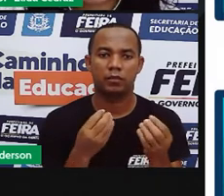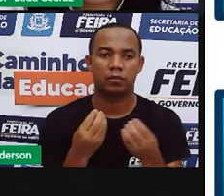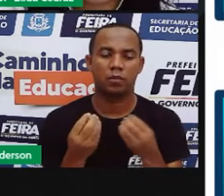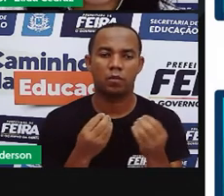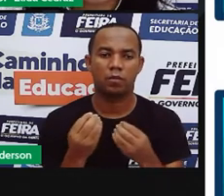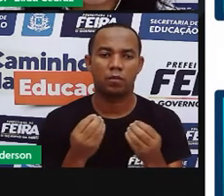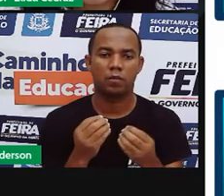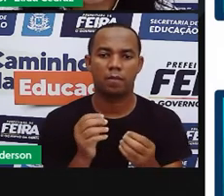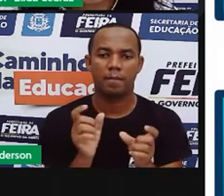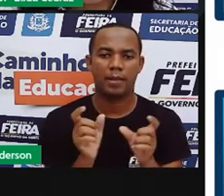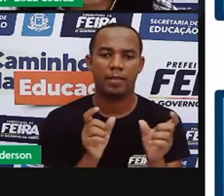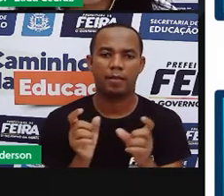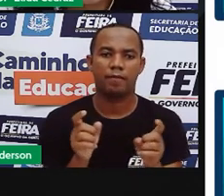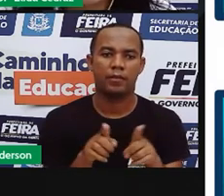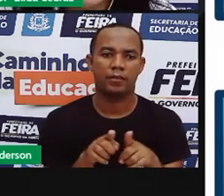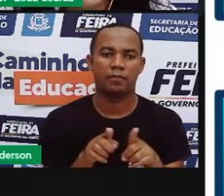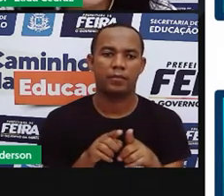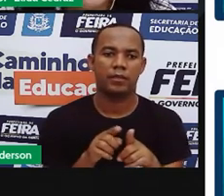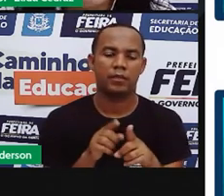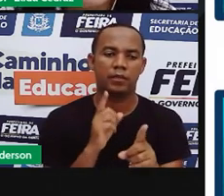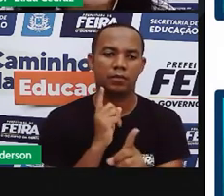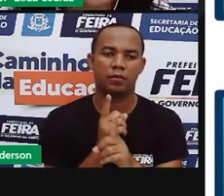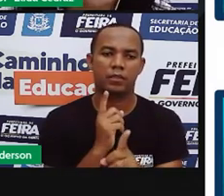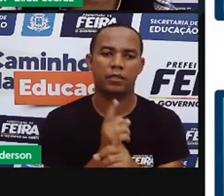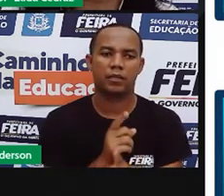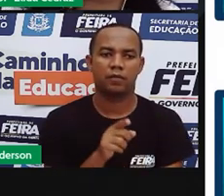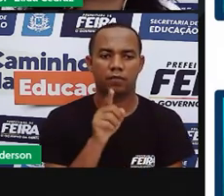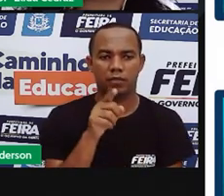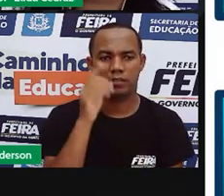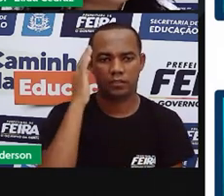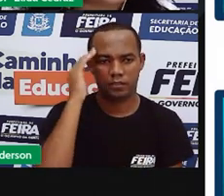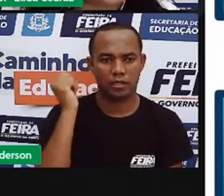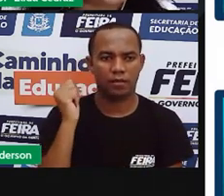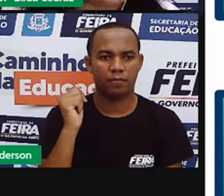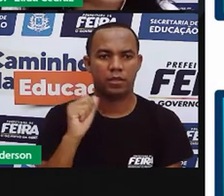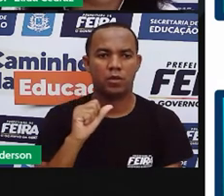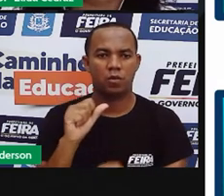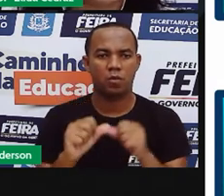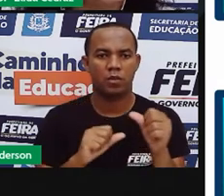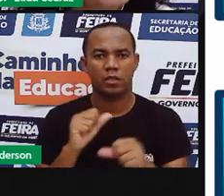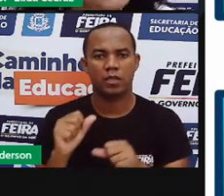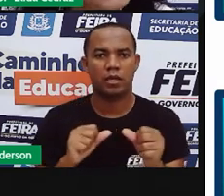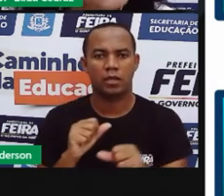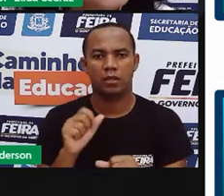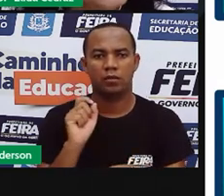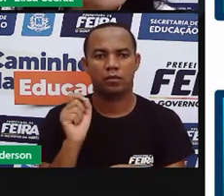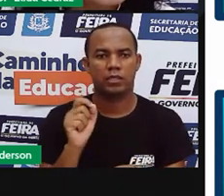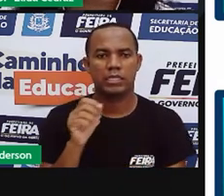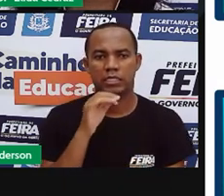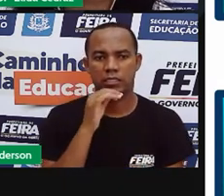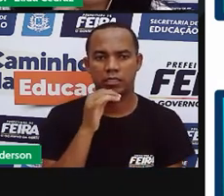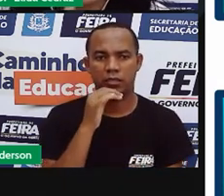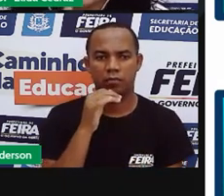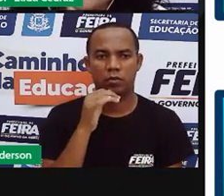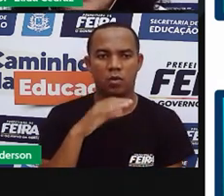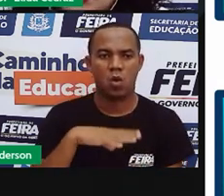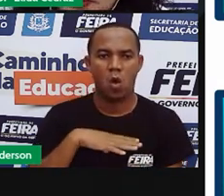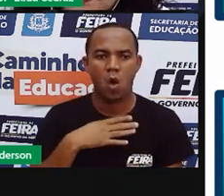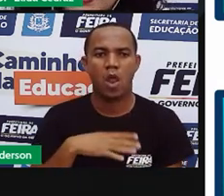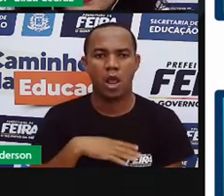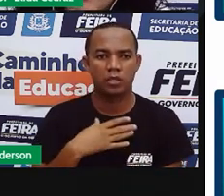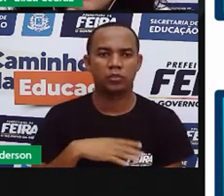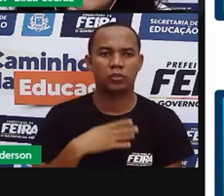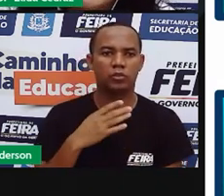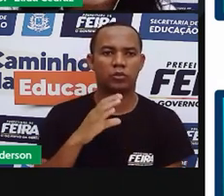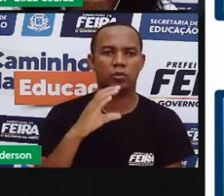sinônimos. Você já sabe que o contrário de corajoso é medroso. Vamos procurar